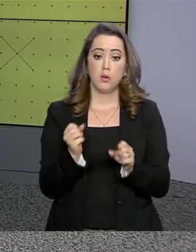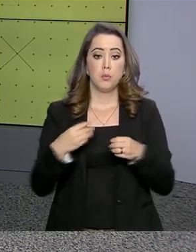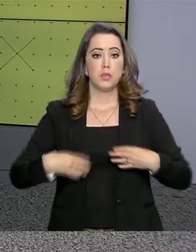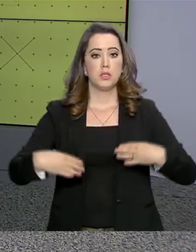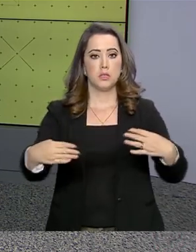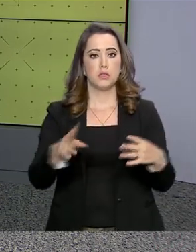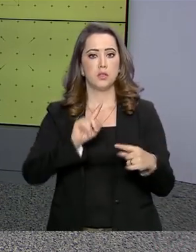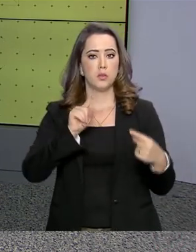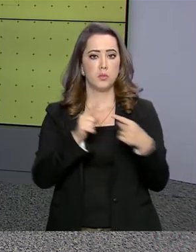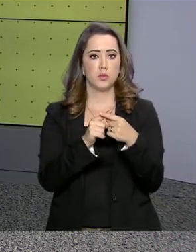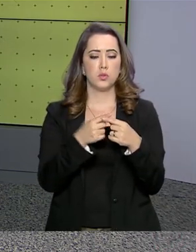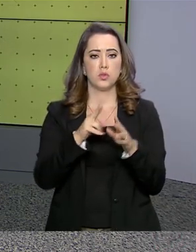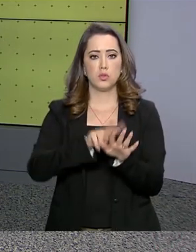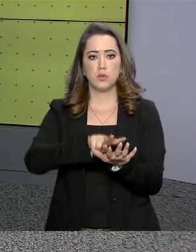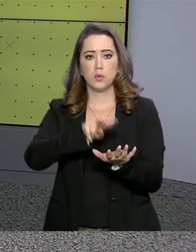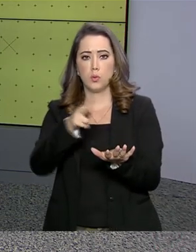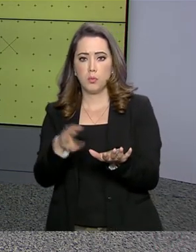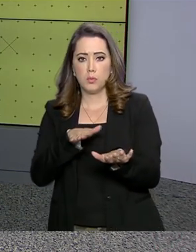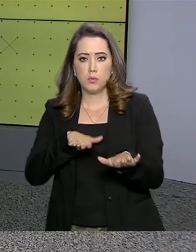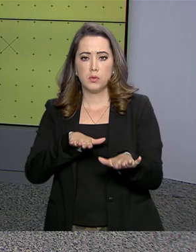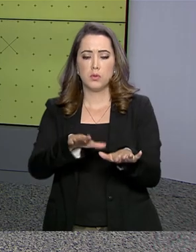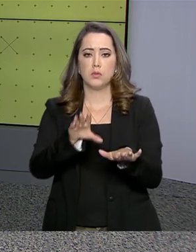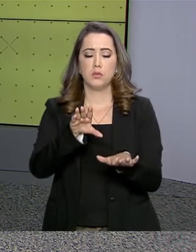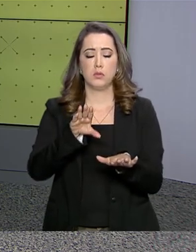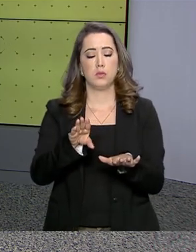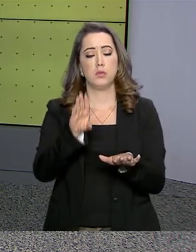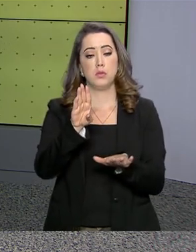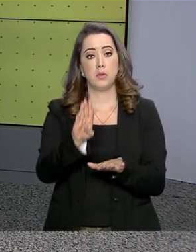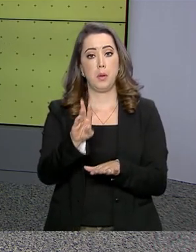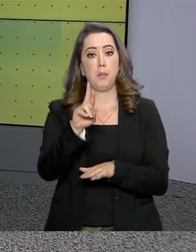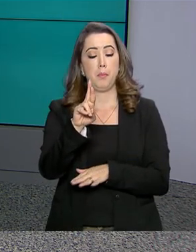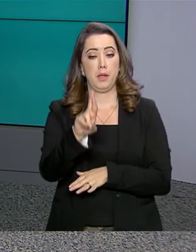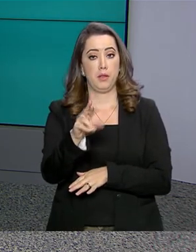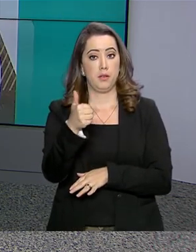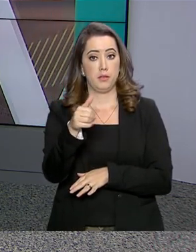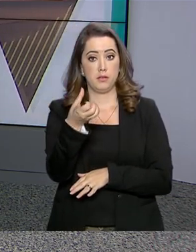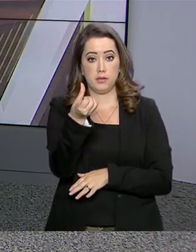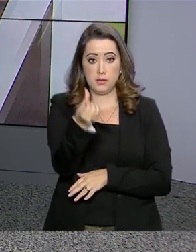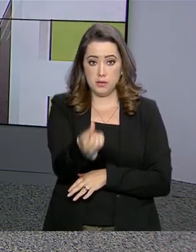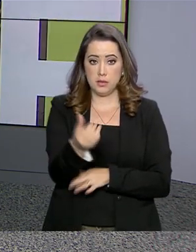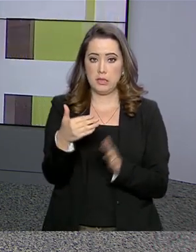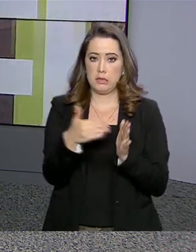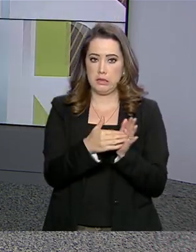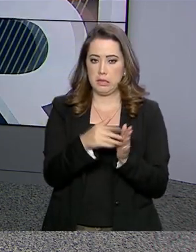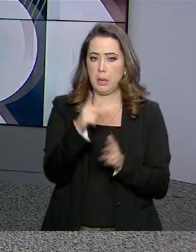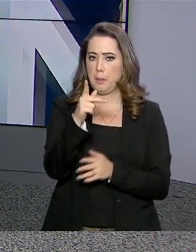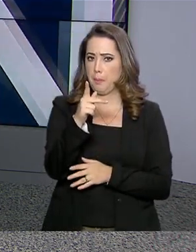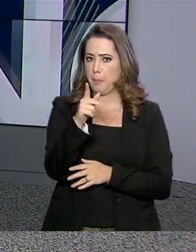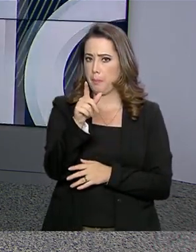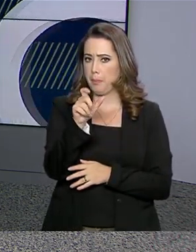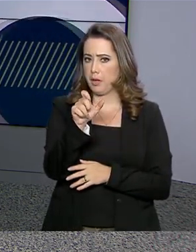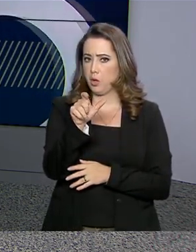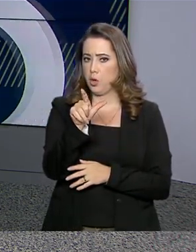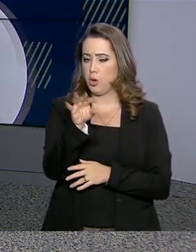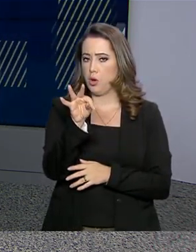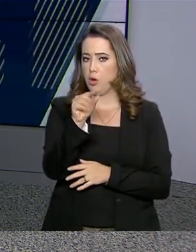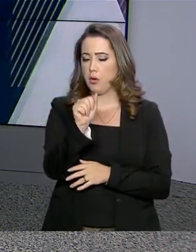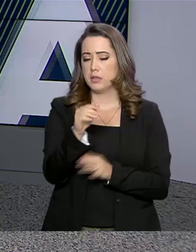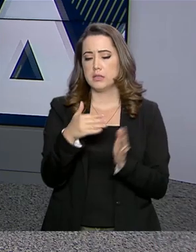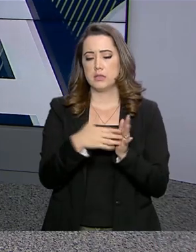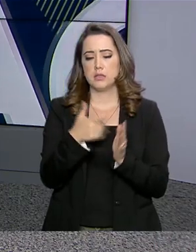de 235 quilômetros da BR-116 de Porto Alegre a Pelotas até o fim de